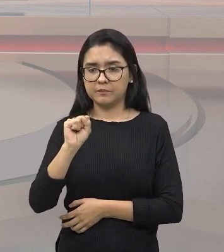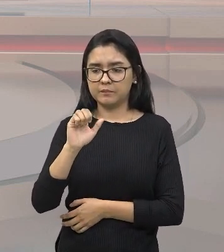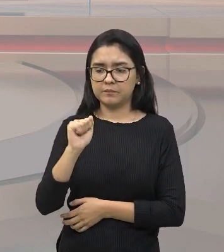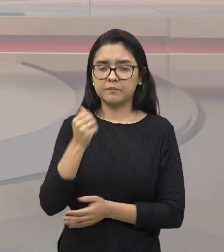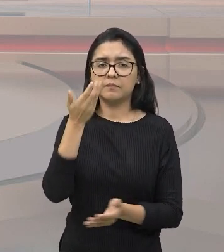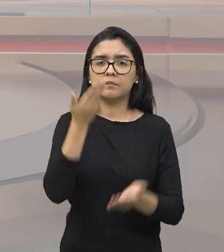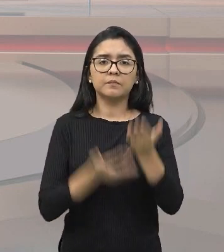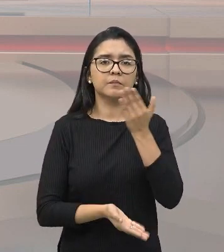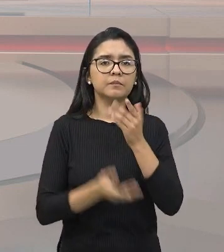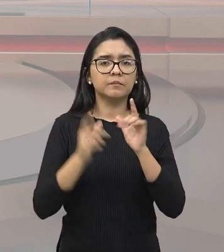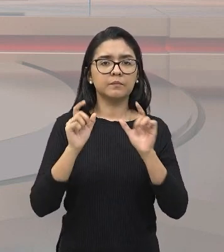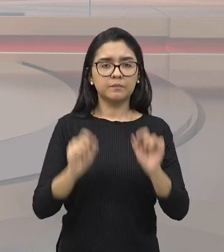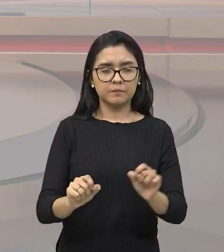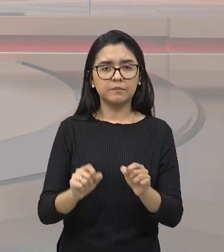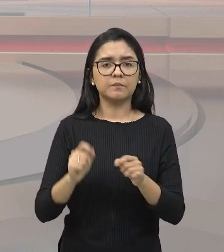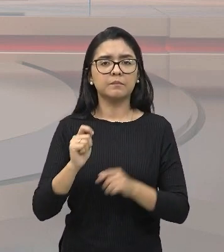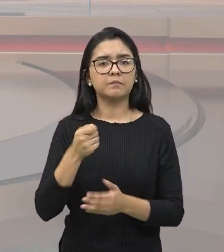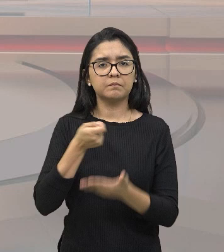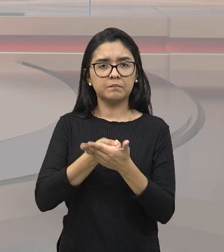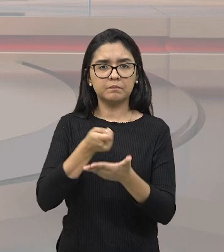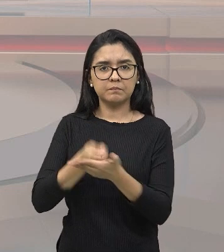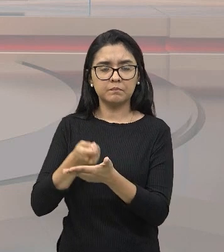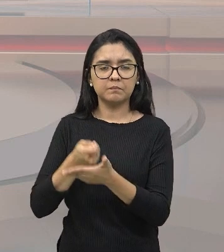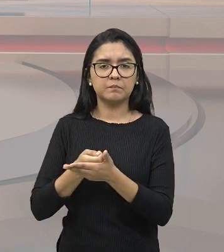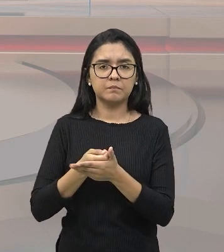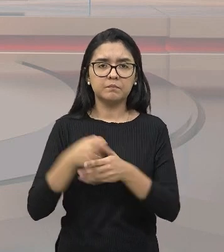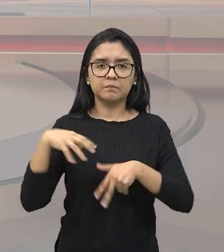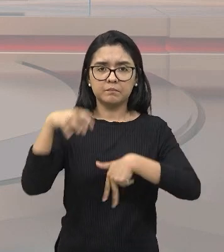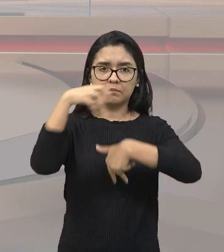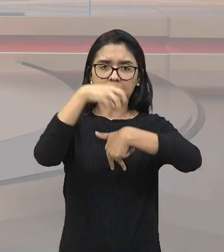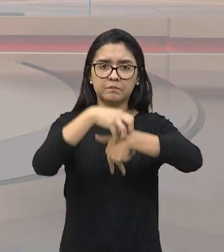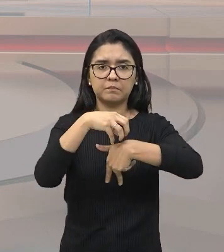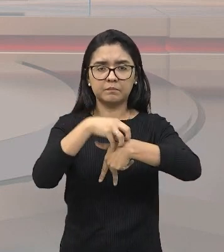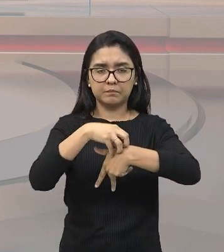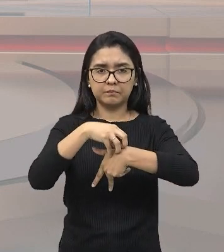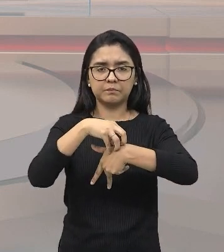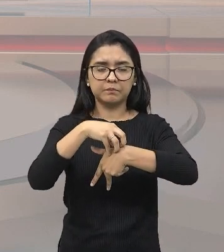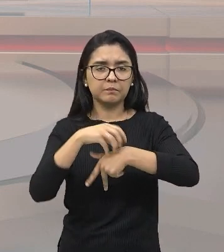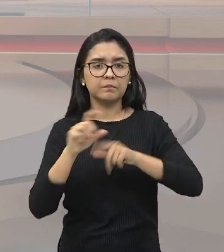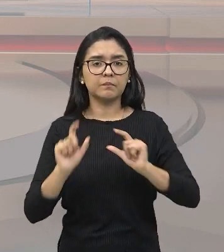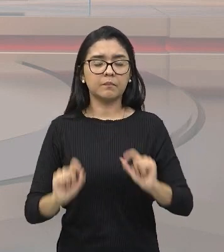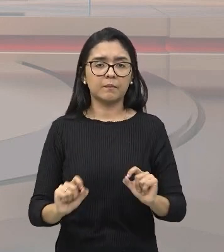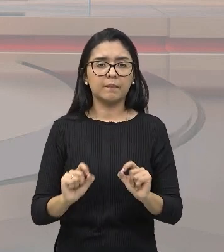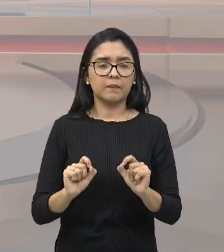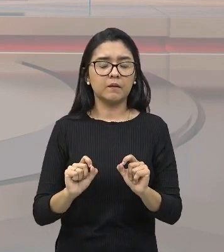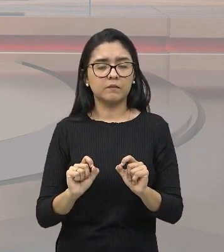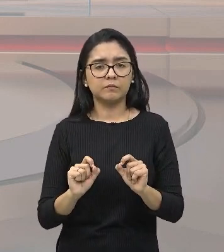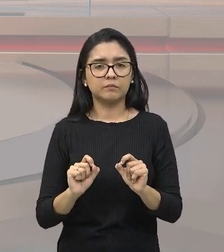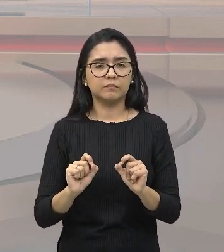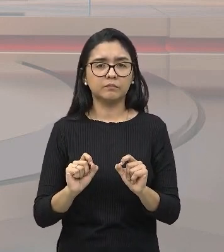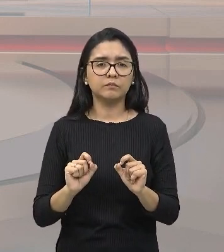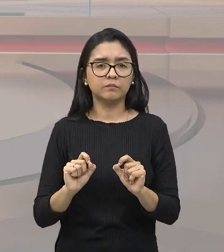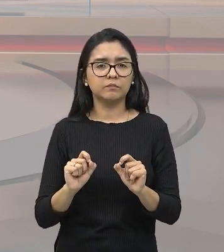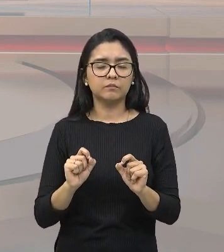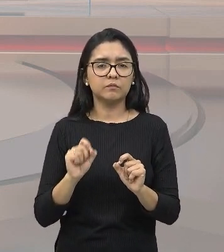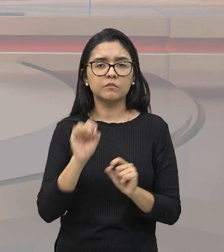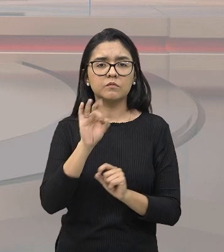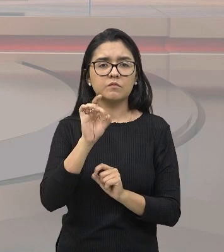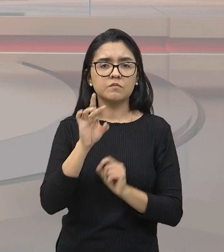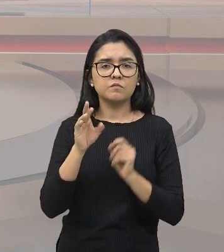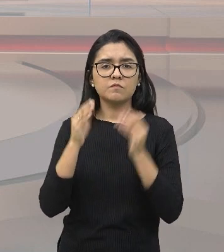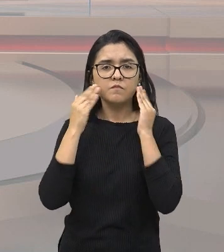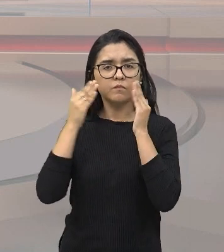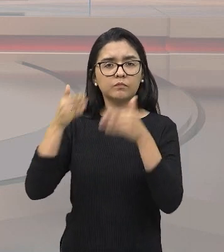absolutista, do antigo regime da monarquia absolutista, isso não ficou detido ali, apenas na